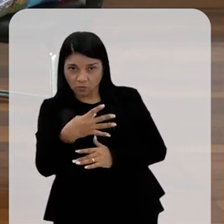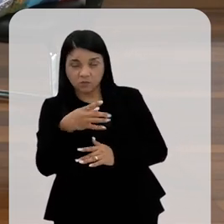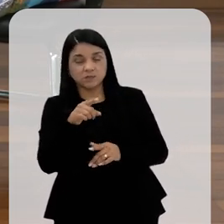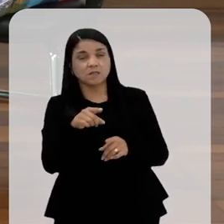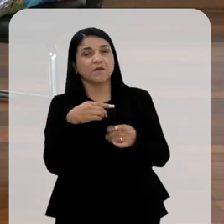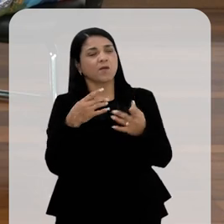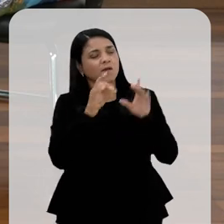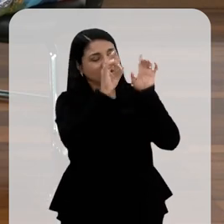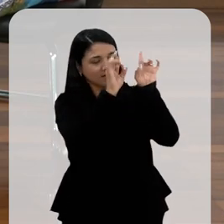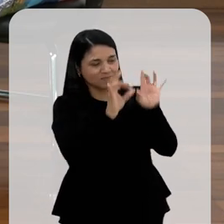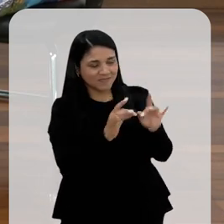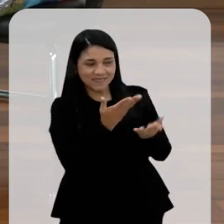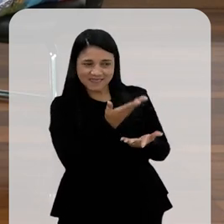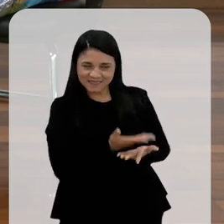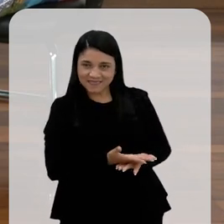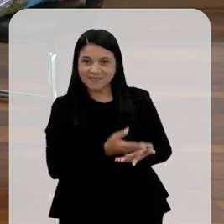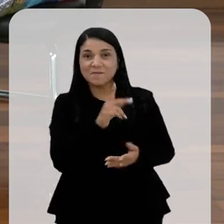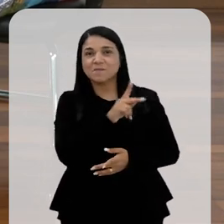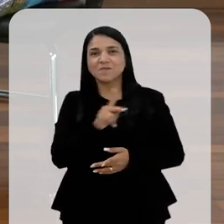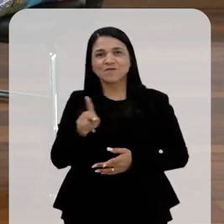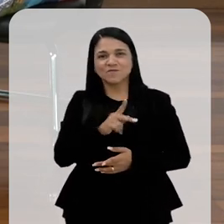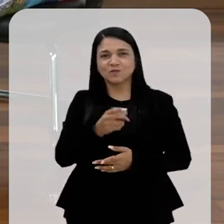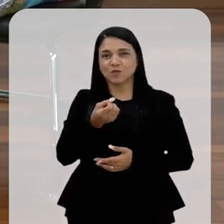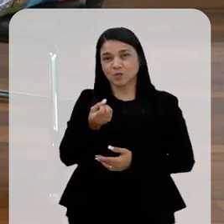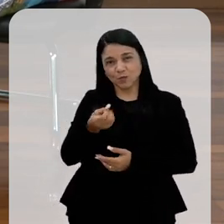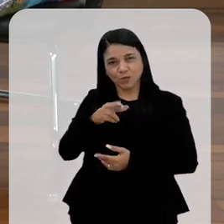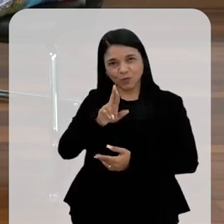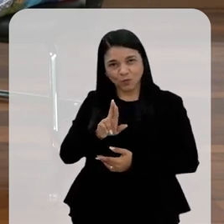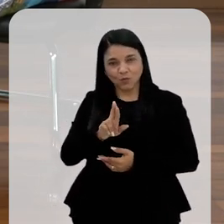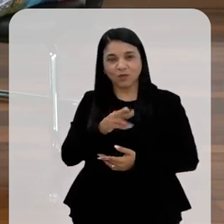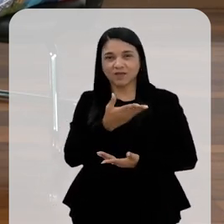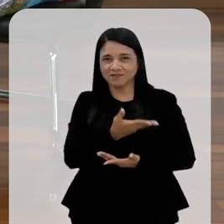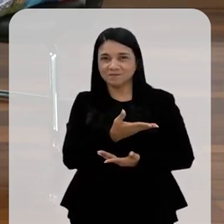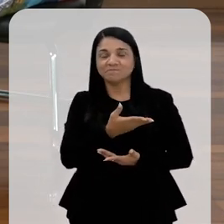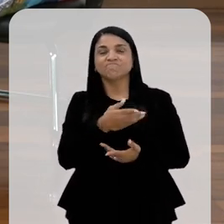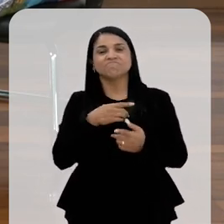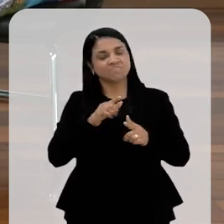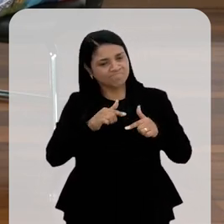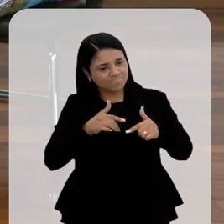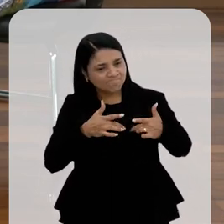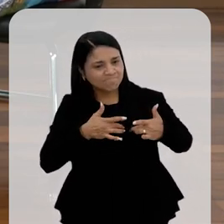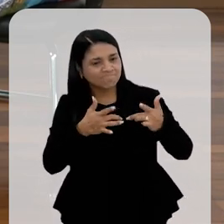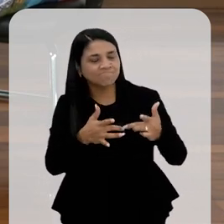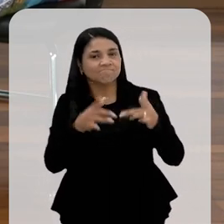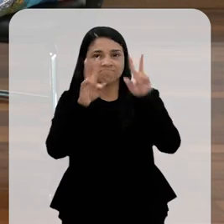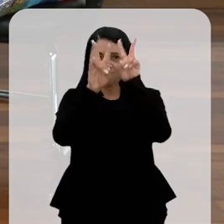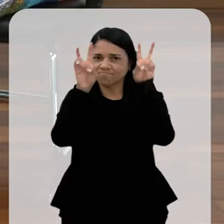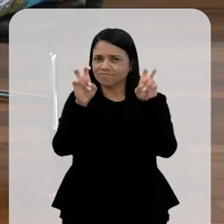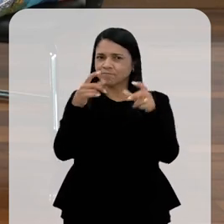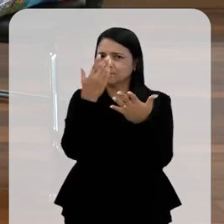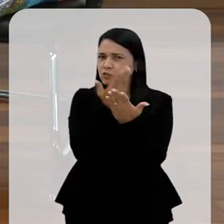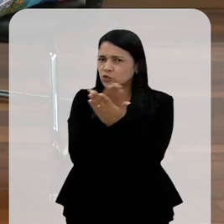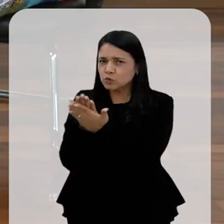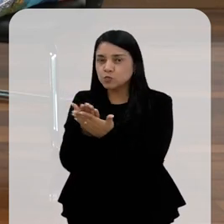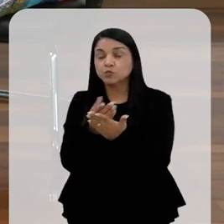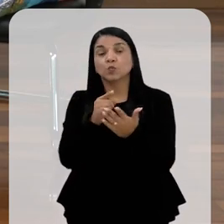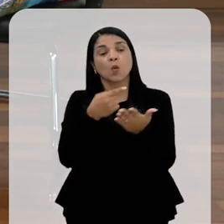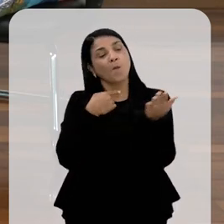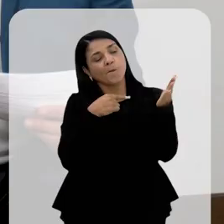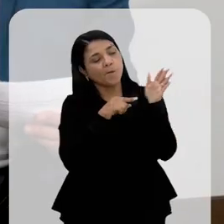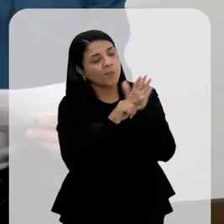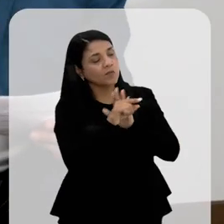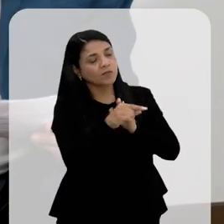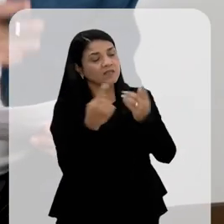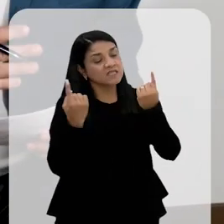vamos aqui a nossa especialista no tema, professora, doutora, uma pessoa que se dedica a essa temática. E eu começaria perguntando